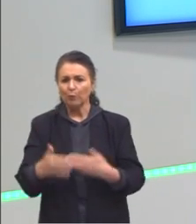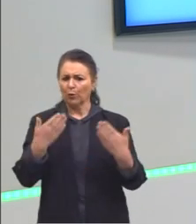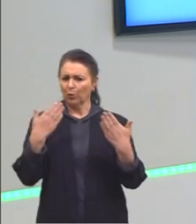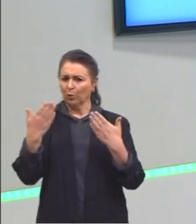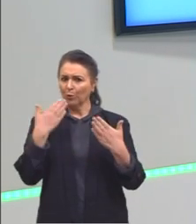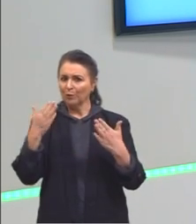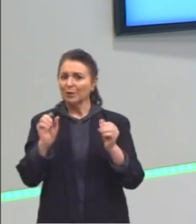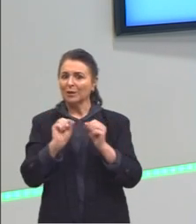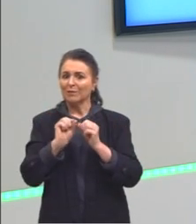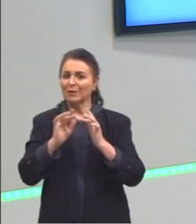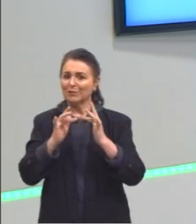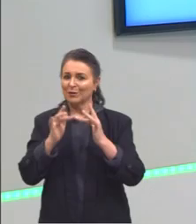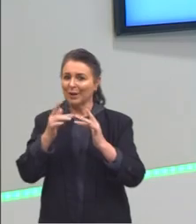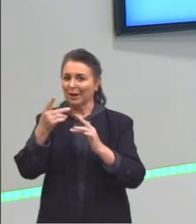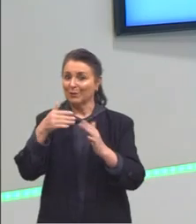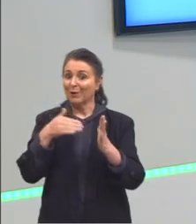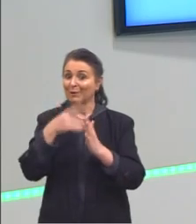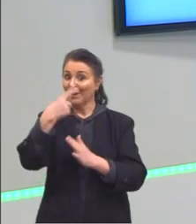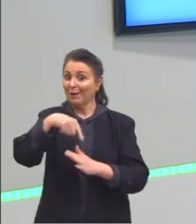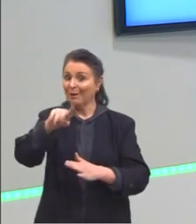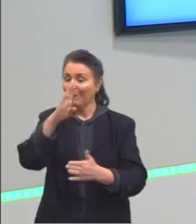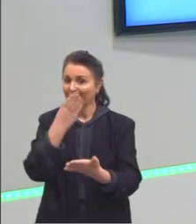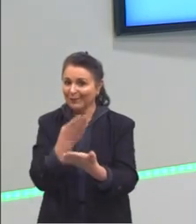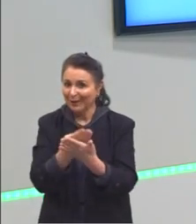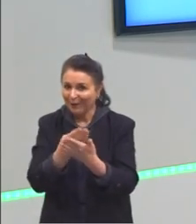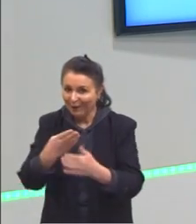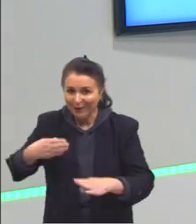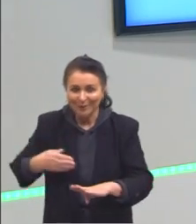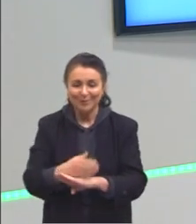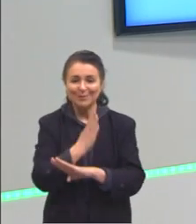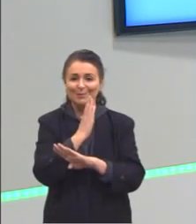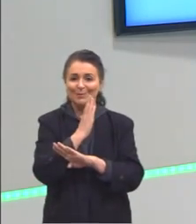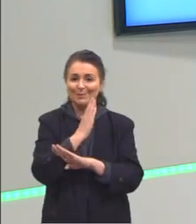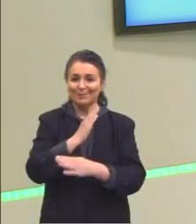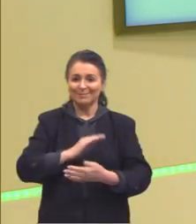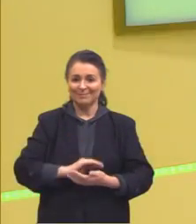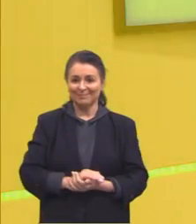e conto com vocês na próxima aula. Então, partiu passar! Tchau!